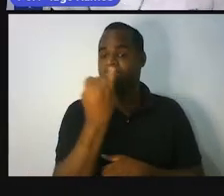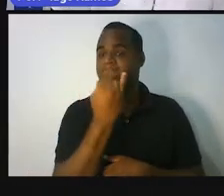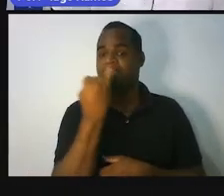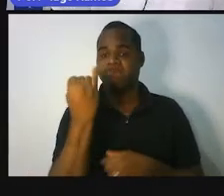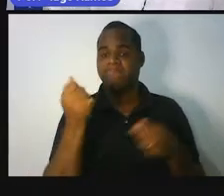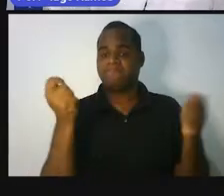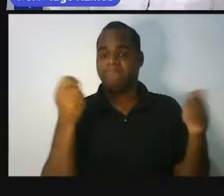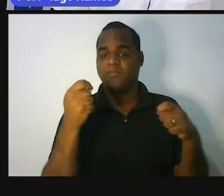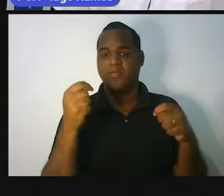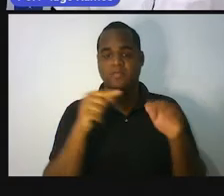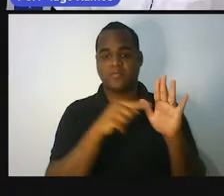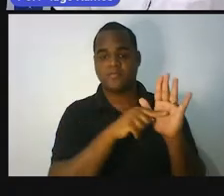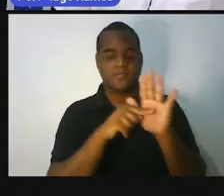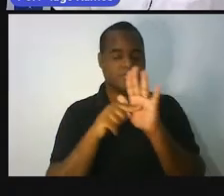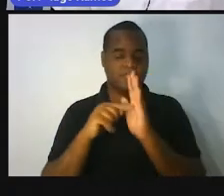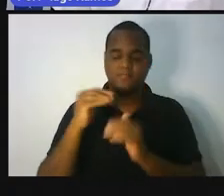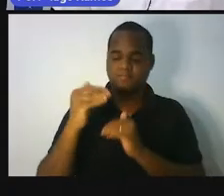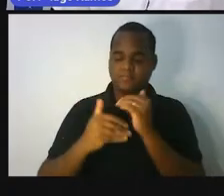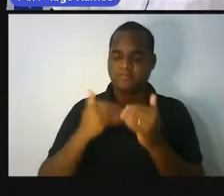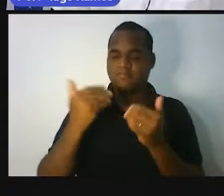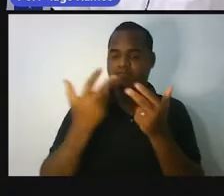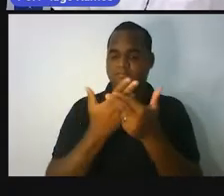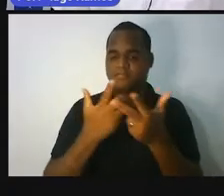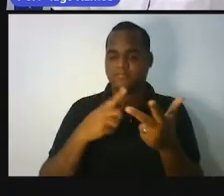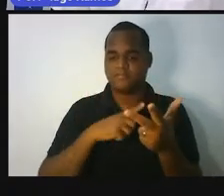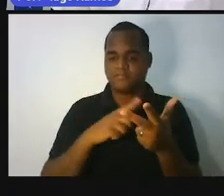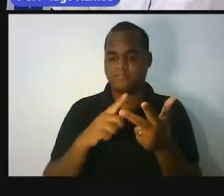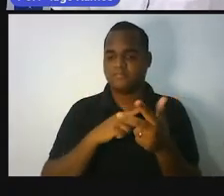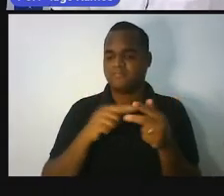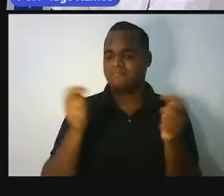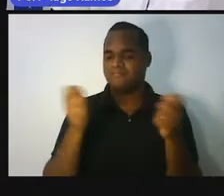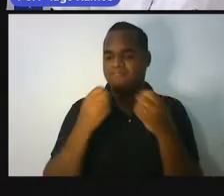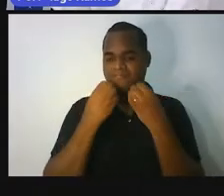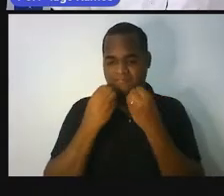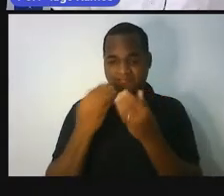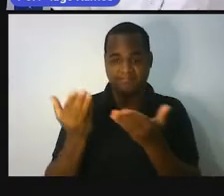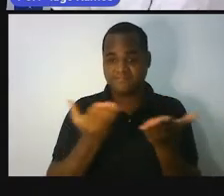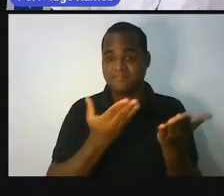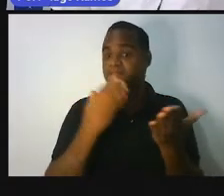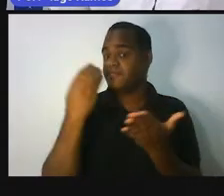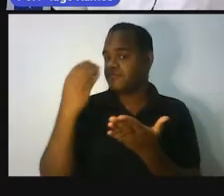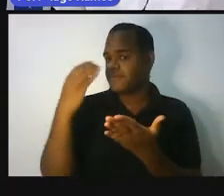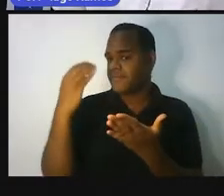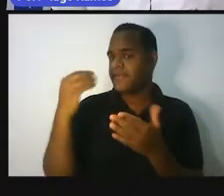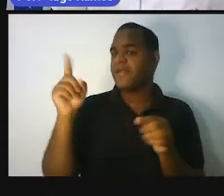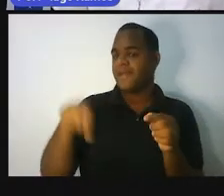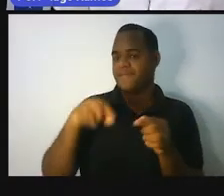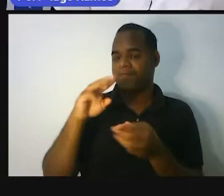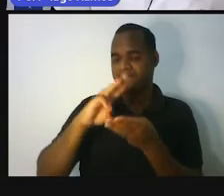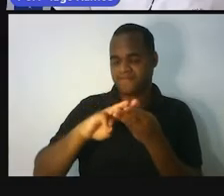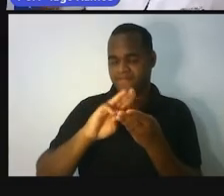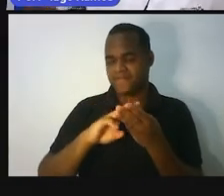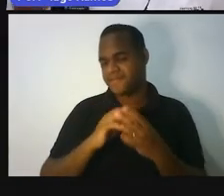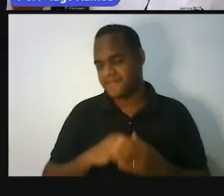contribuição no desenvolvimento dessa maravilhosa ciência que é a matemática. Valeu?